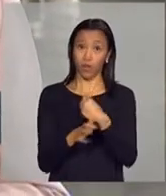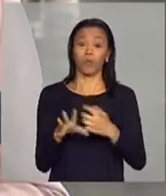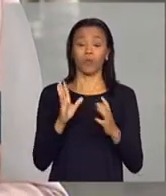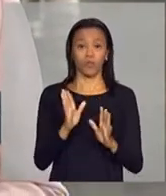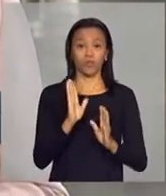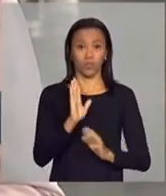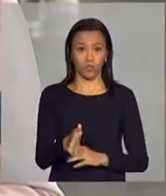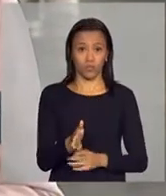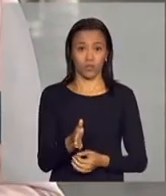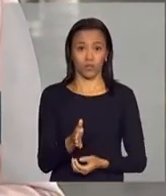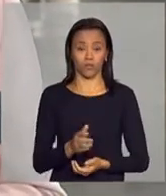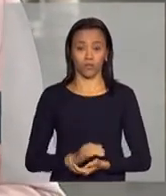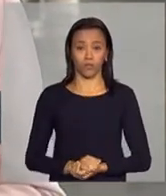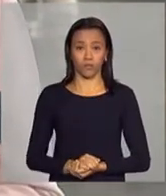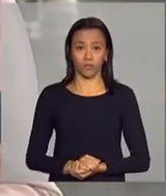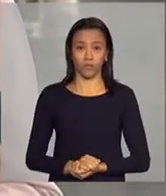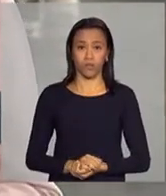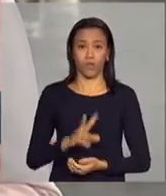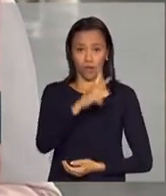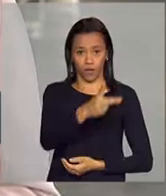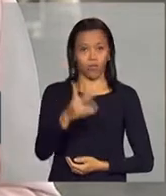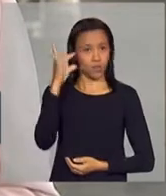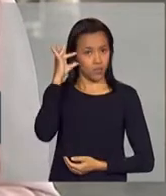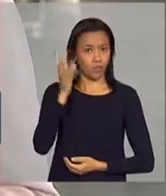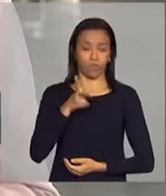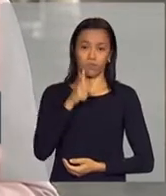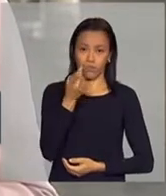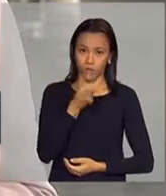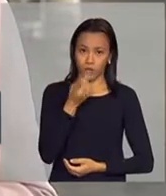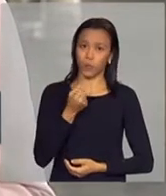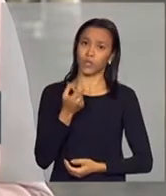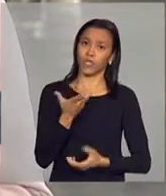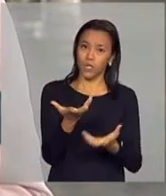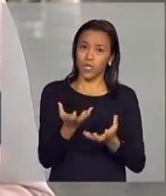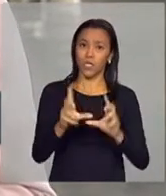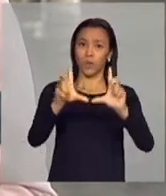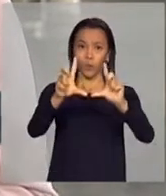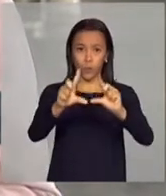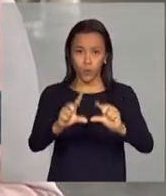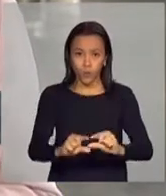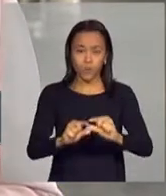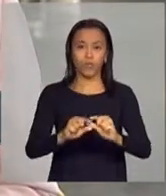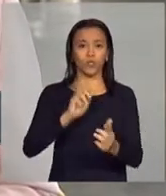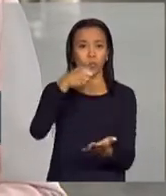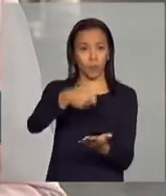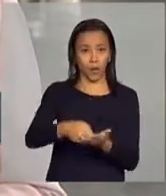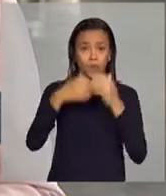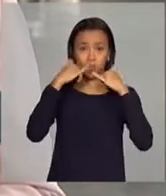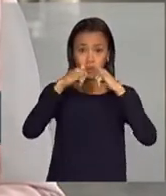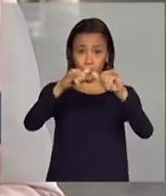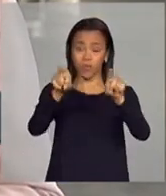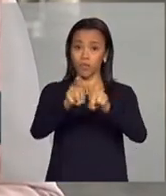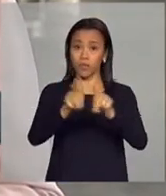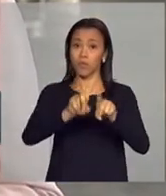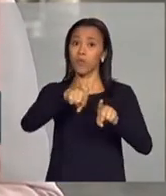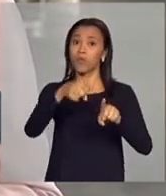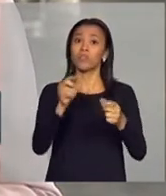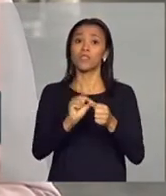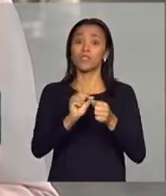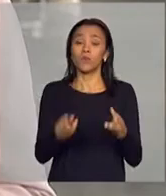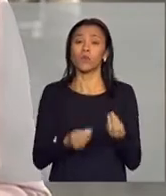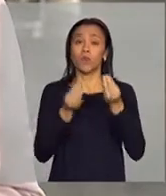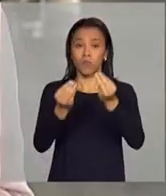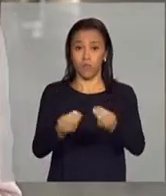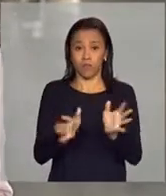se dispôs e determinou a redução da conta de luz e também depois fazer o encaminhamento da matéria